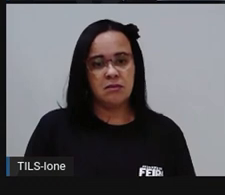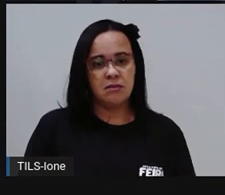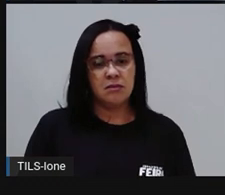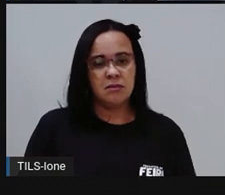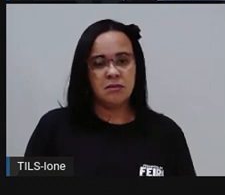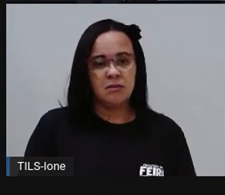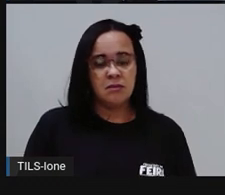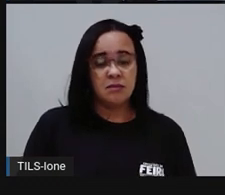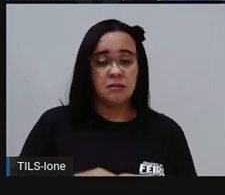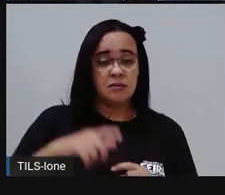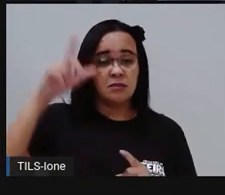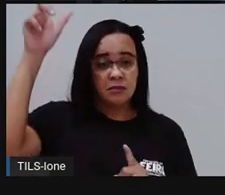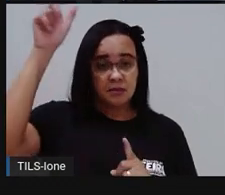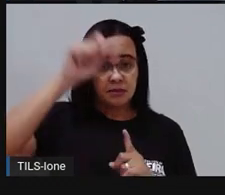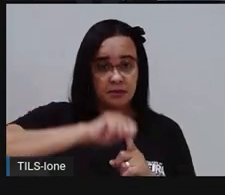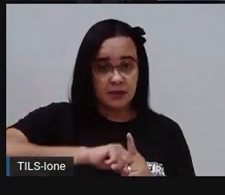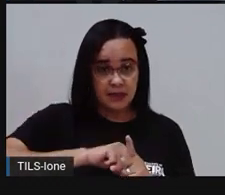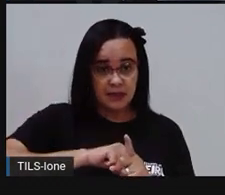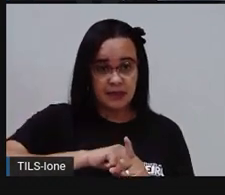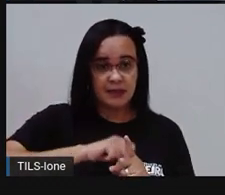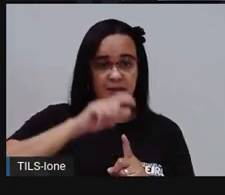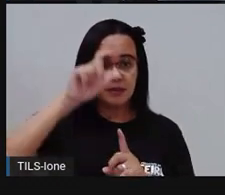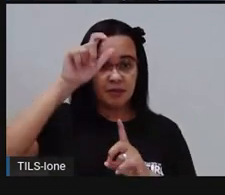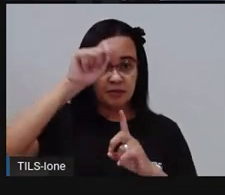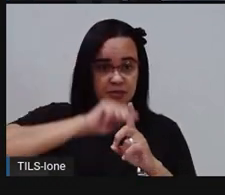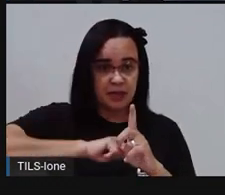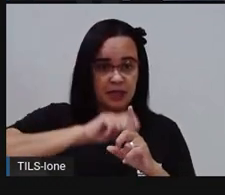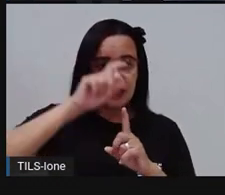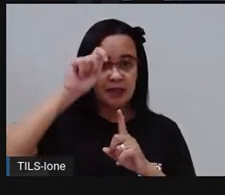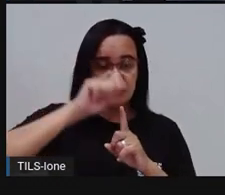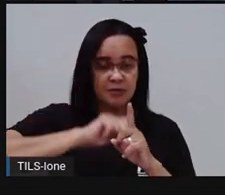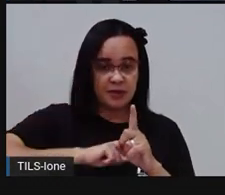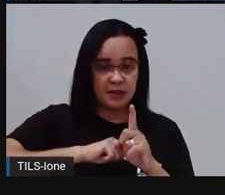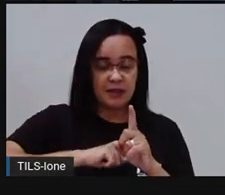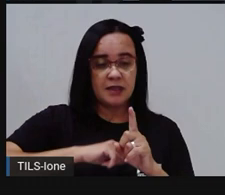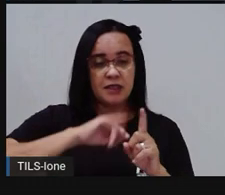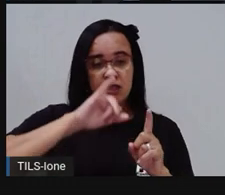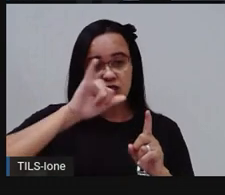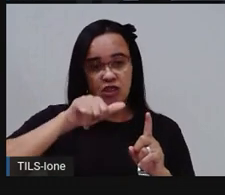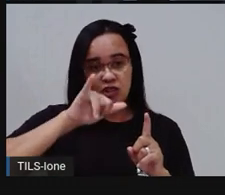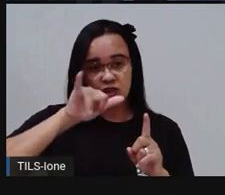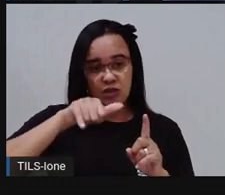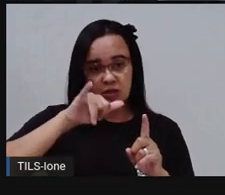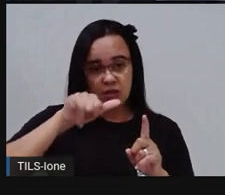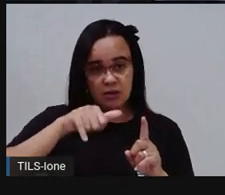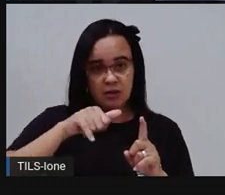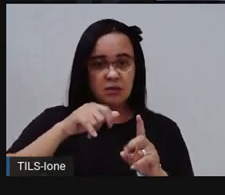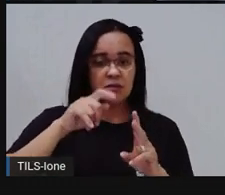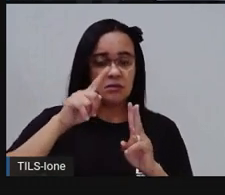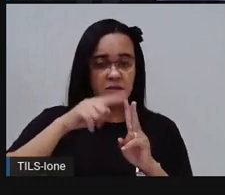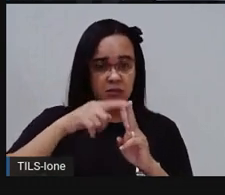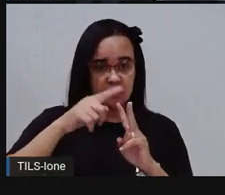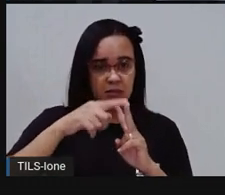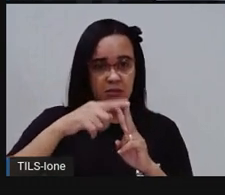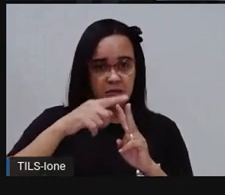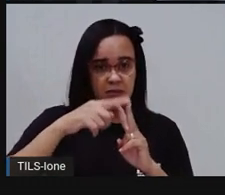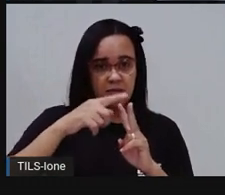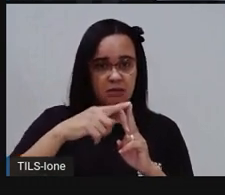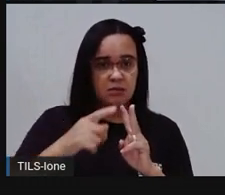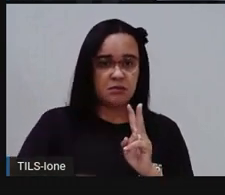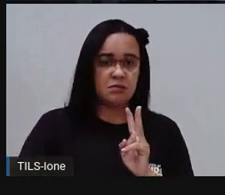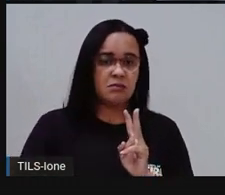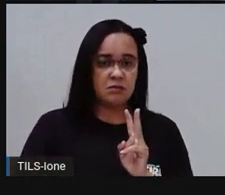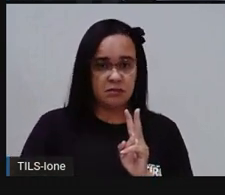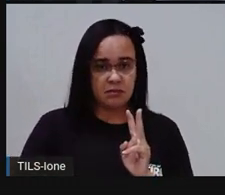Qual foi o próximo mês? Quem lembra? Ó, depois de dezembro, qual é o primeiro mês do ano, ó? Janeiro. Deixa eu diminuir